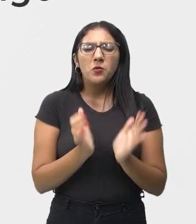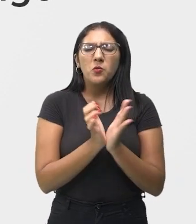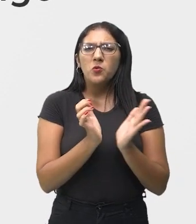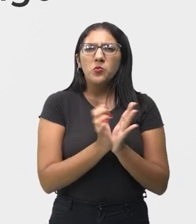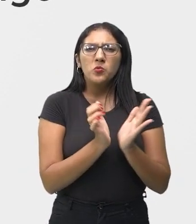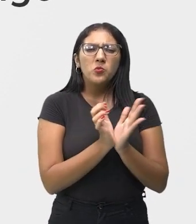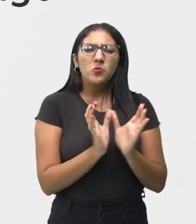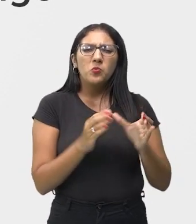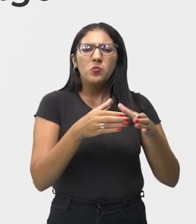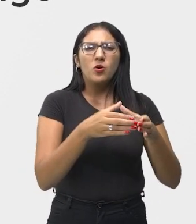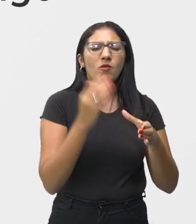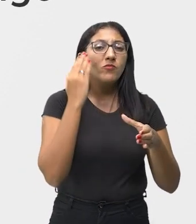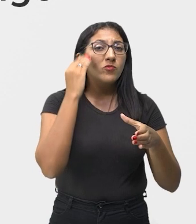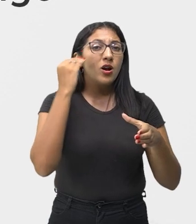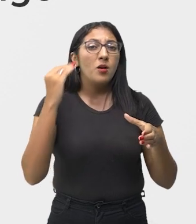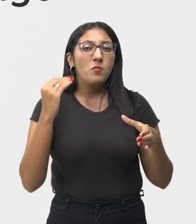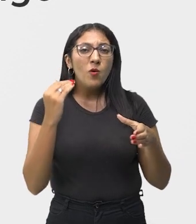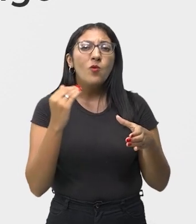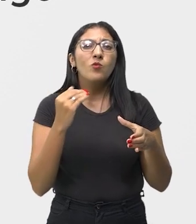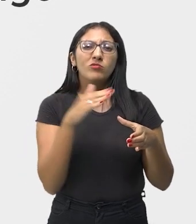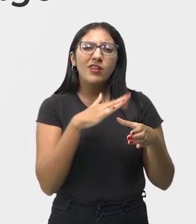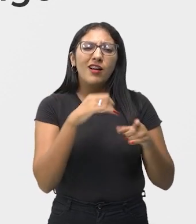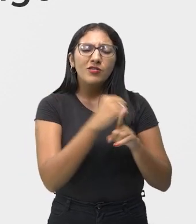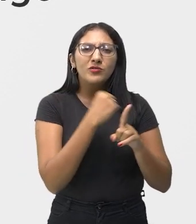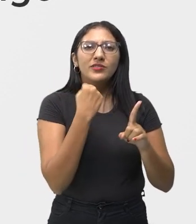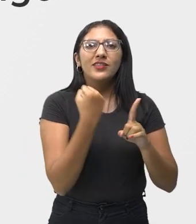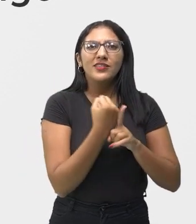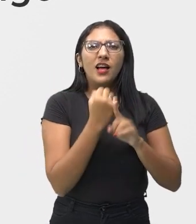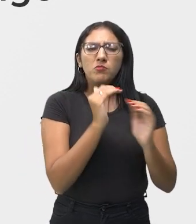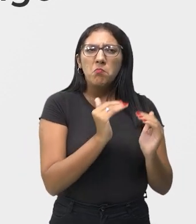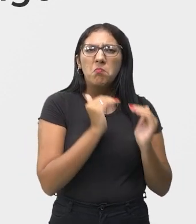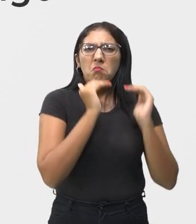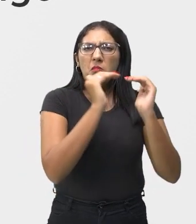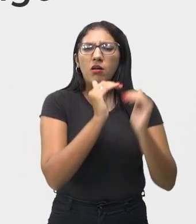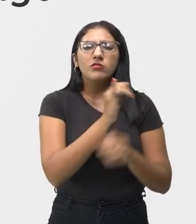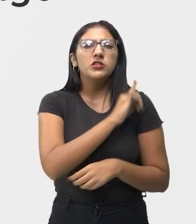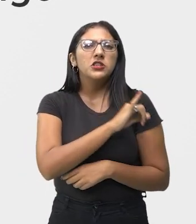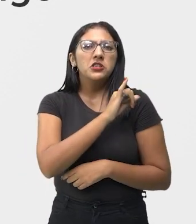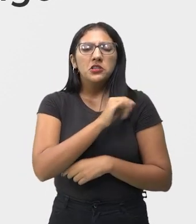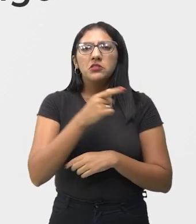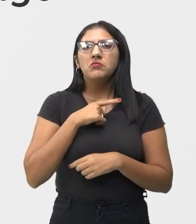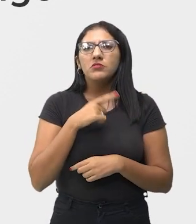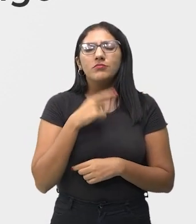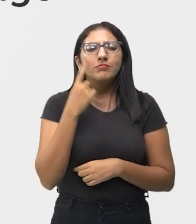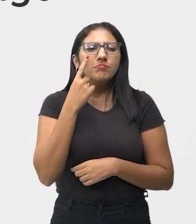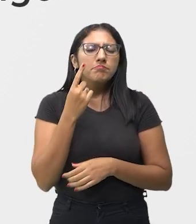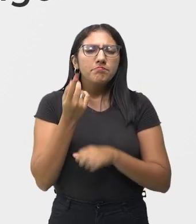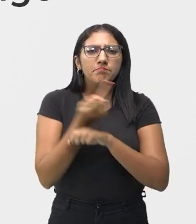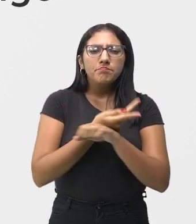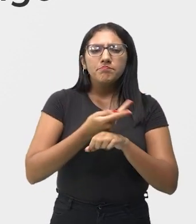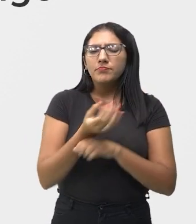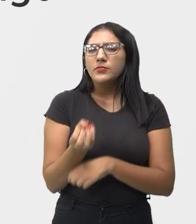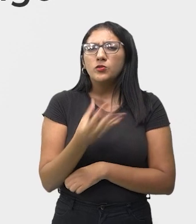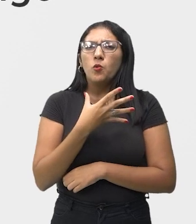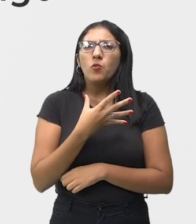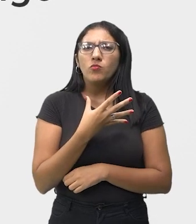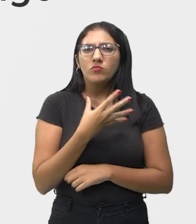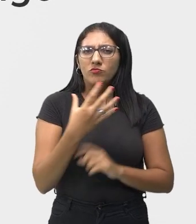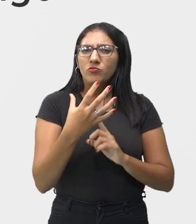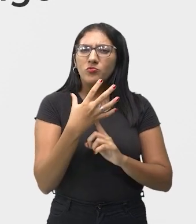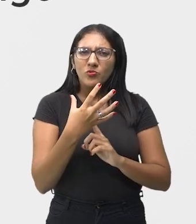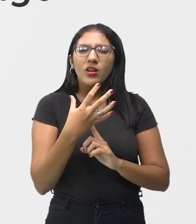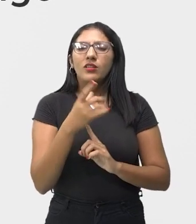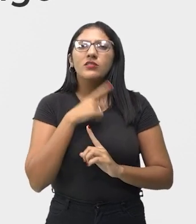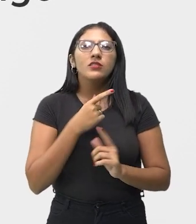músicos e compositores da classe média alta do Rio de Janeiro começou a buscar algo realmente novo e que